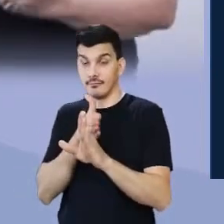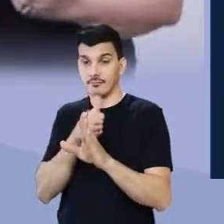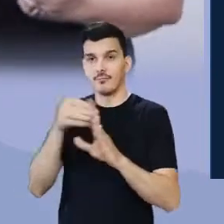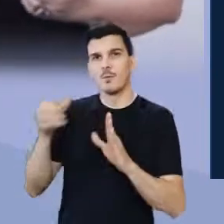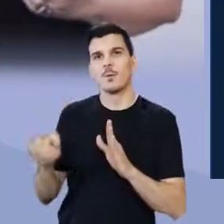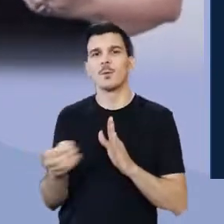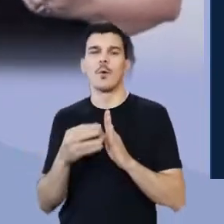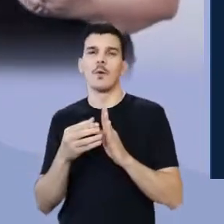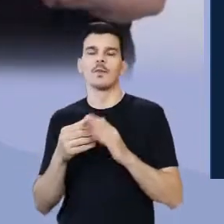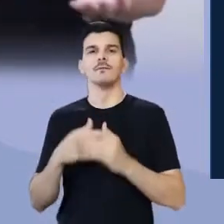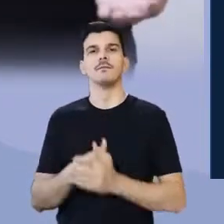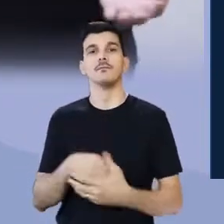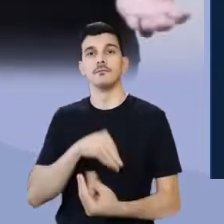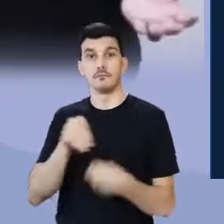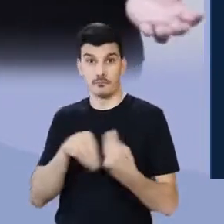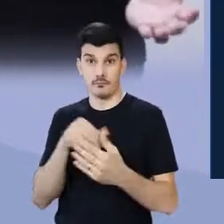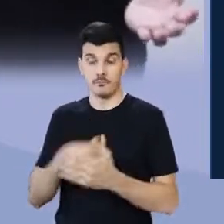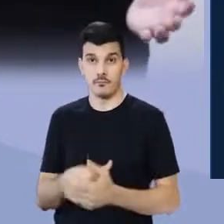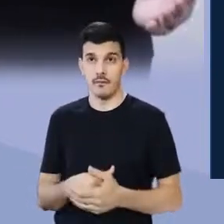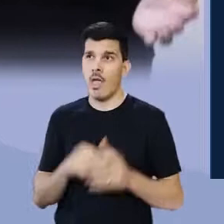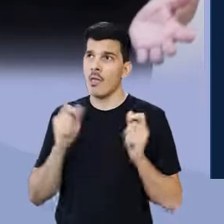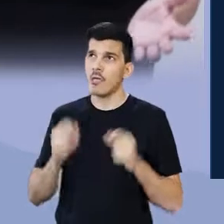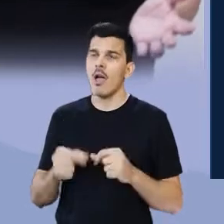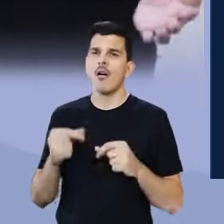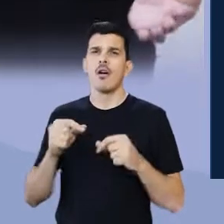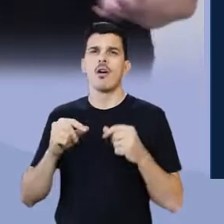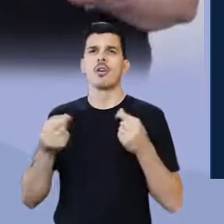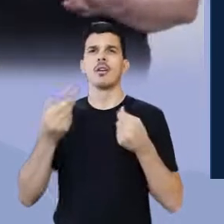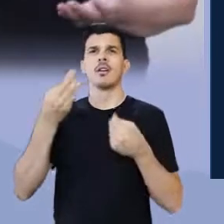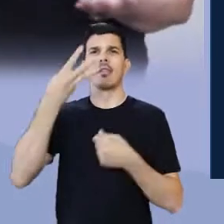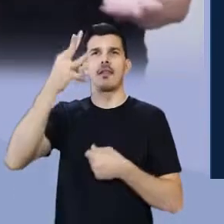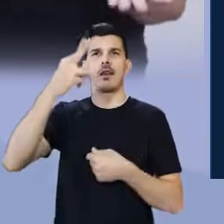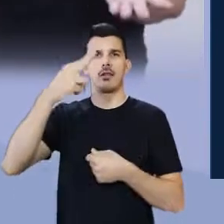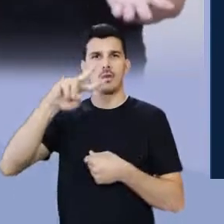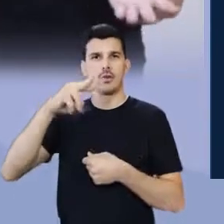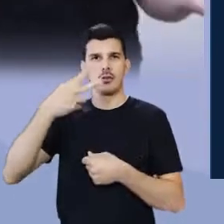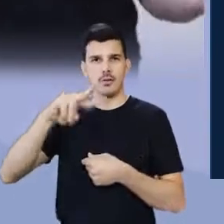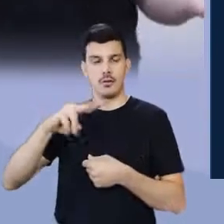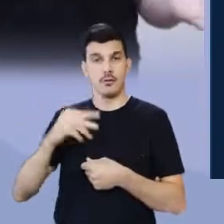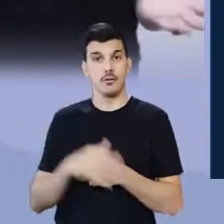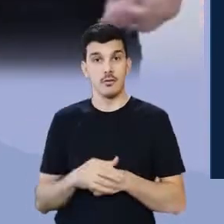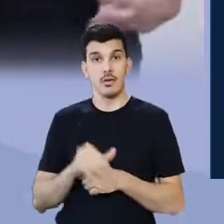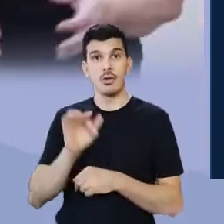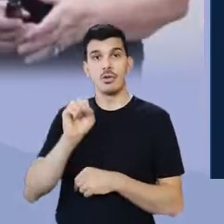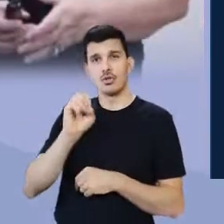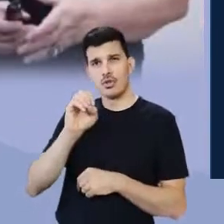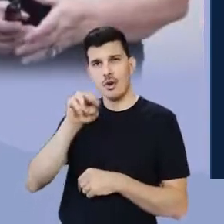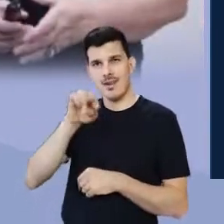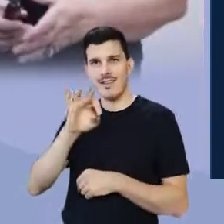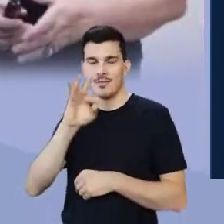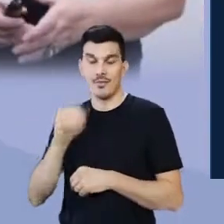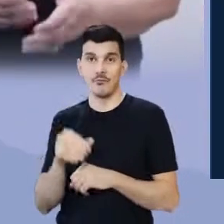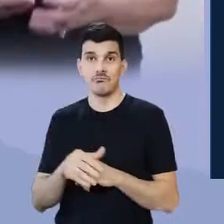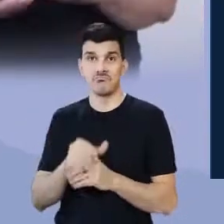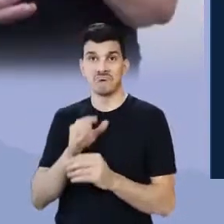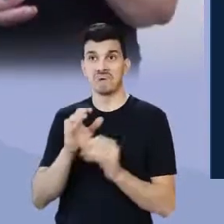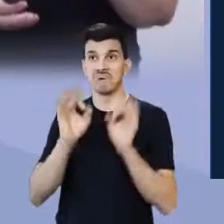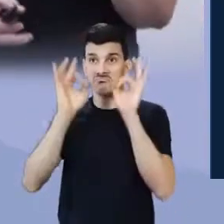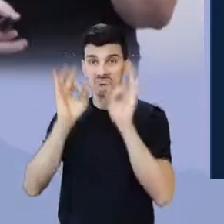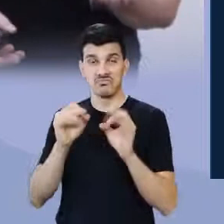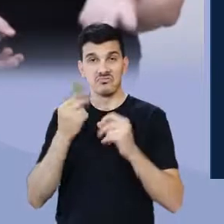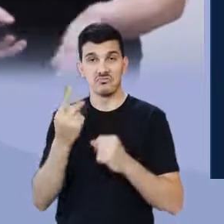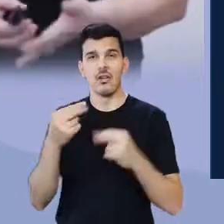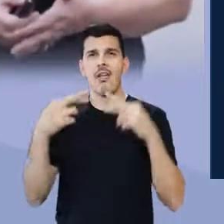o novo. Então, eu posso produzir um soneto com uma forma fixa? Claro! Posso